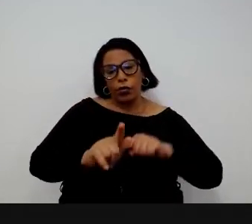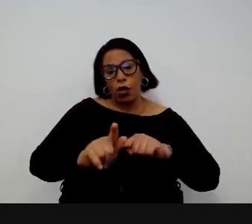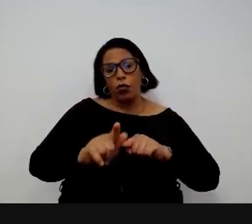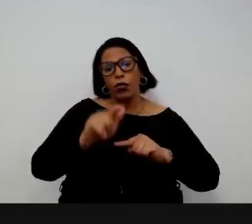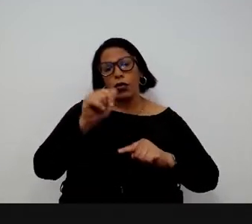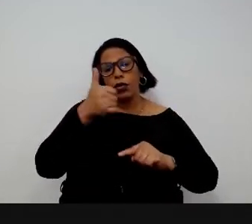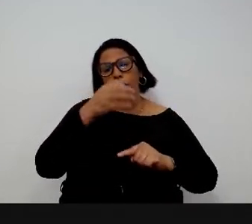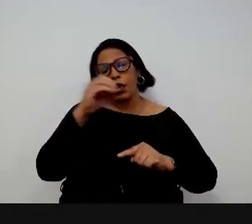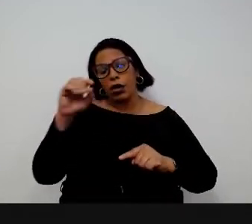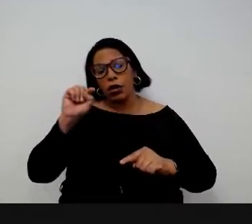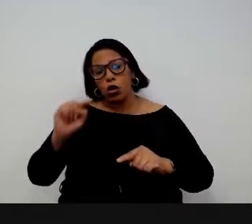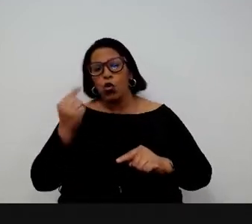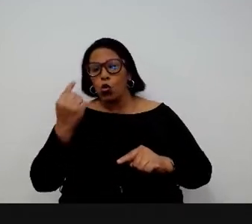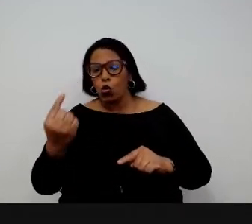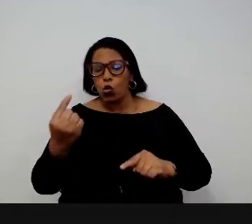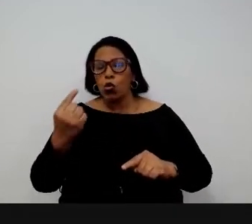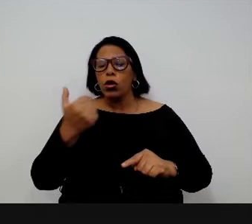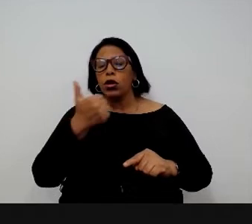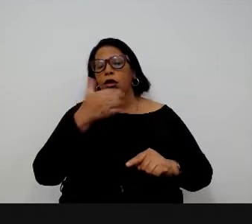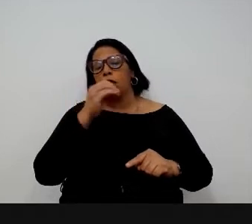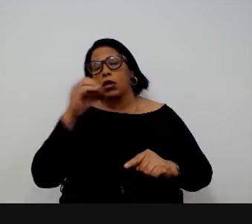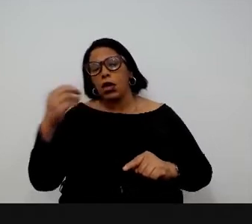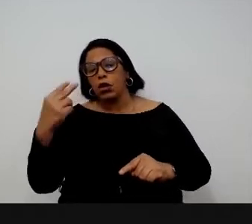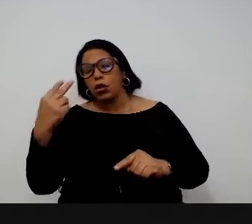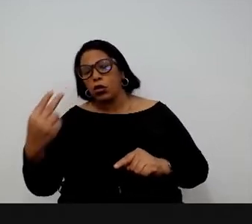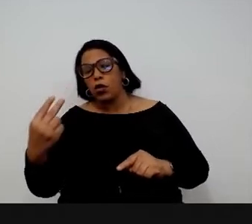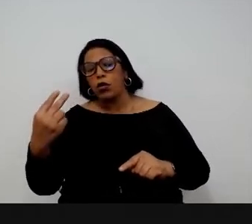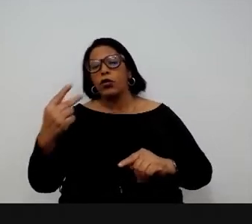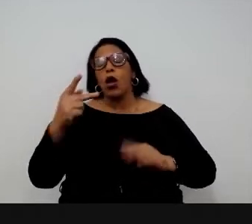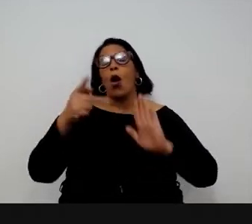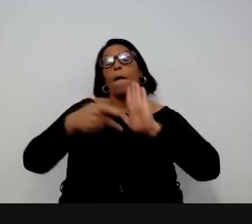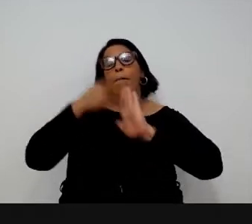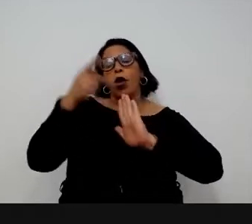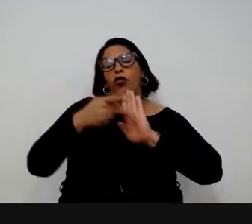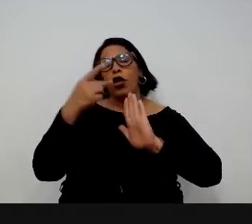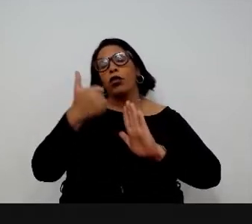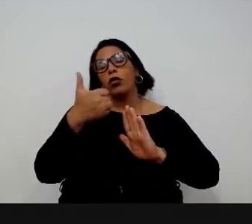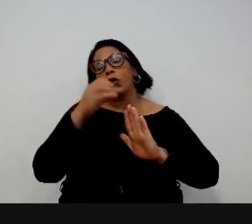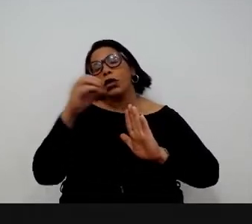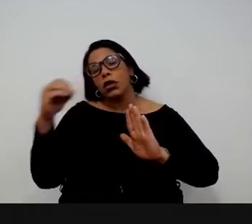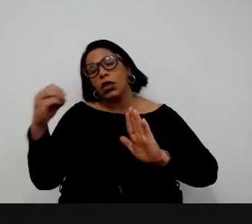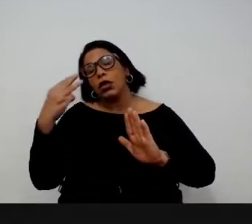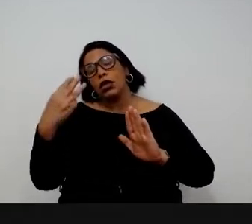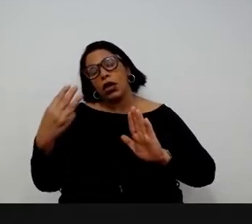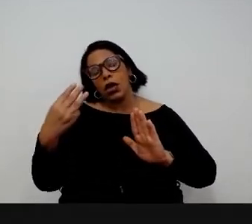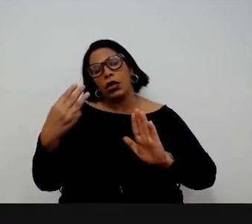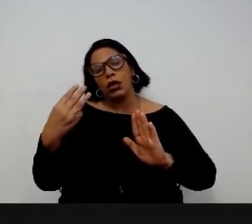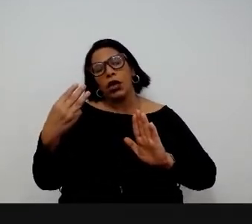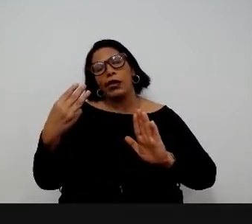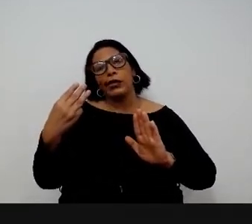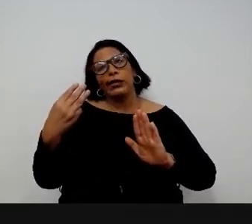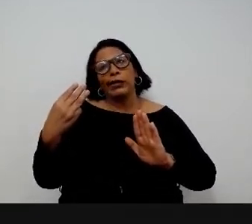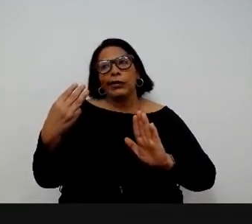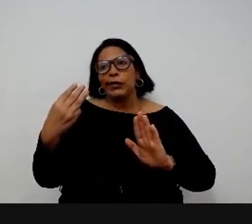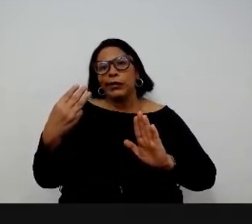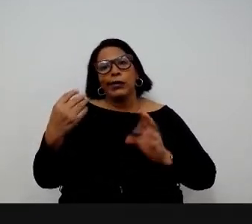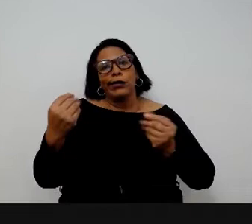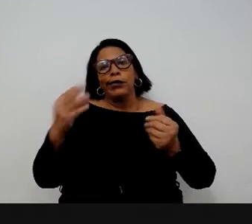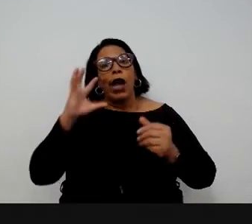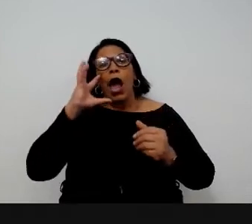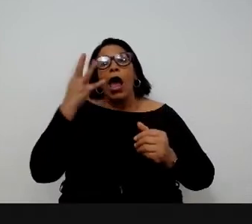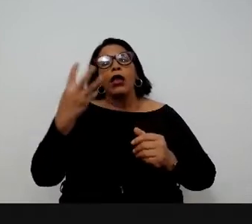101, acessoramento, 102, ou de projetos, 103. Então, para não complexizar muito,